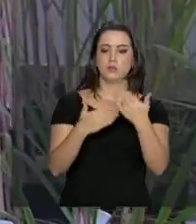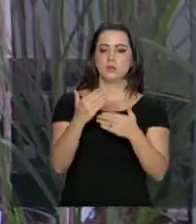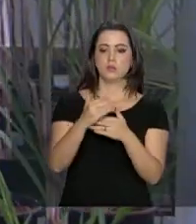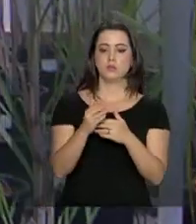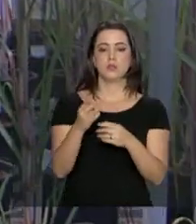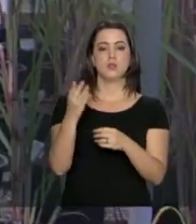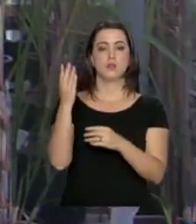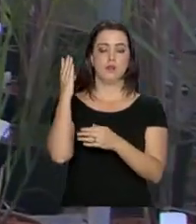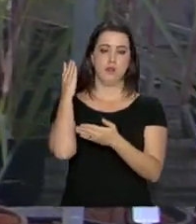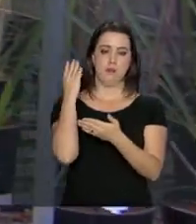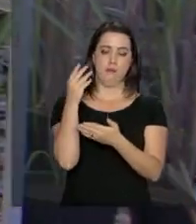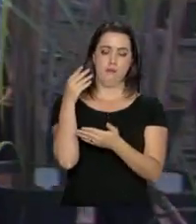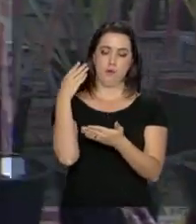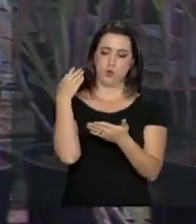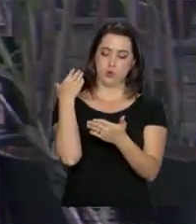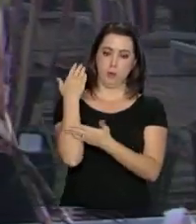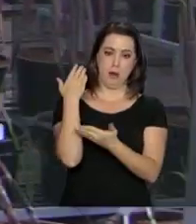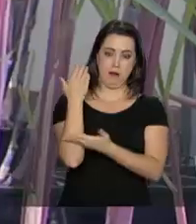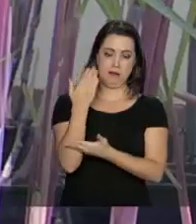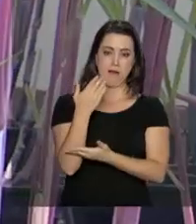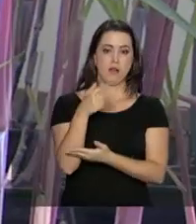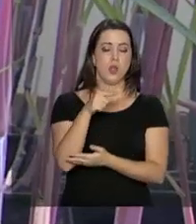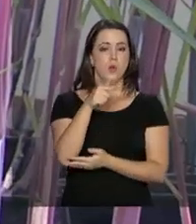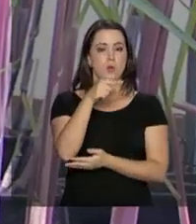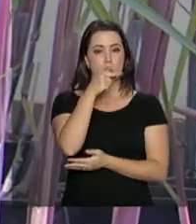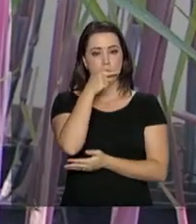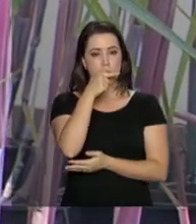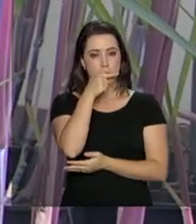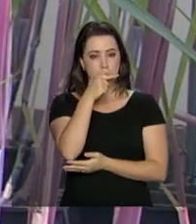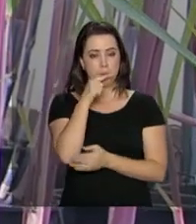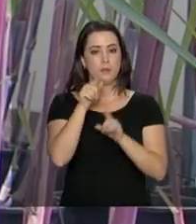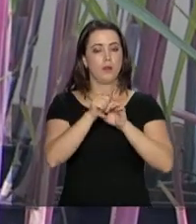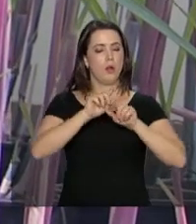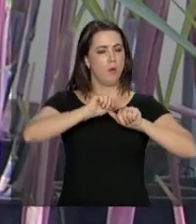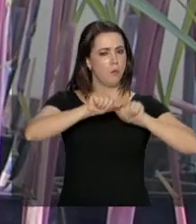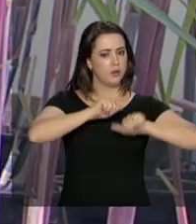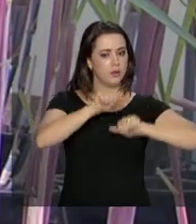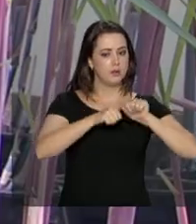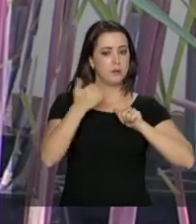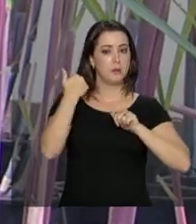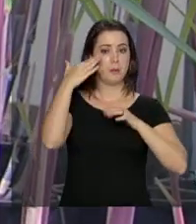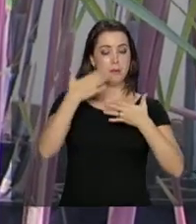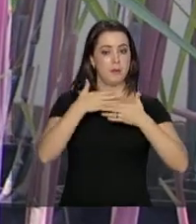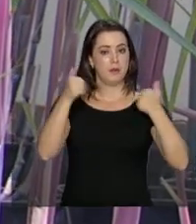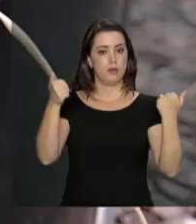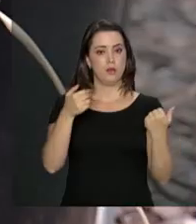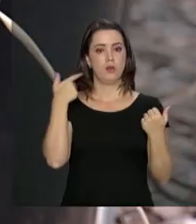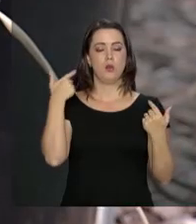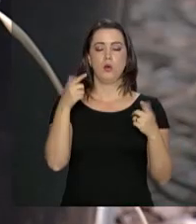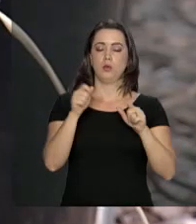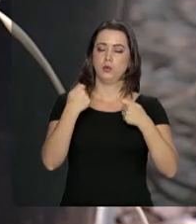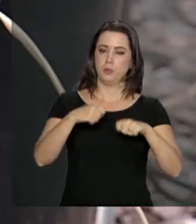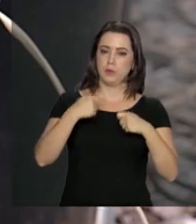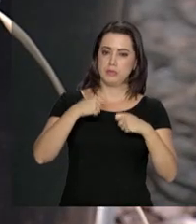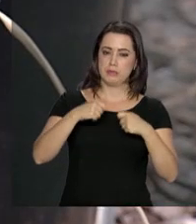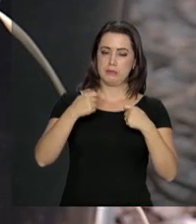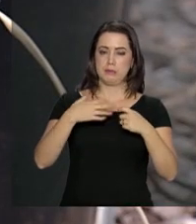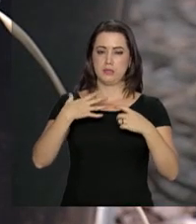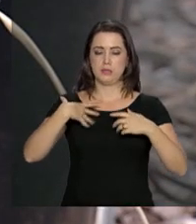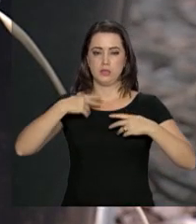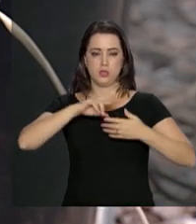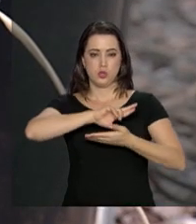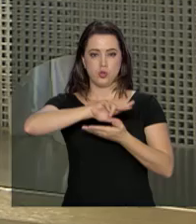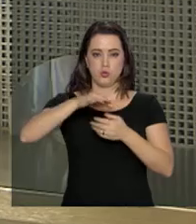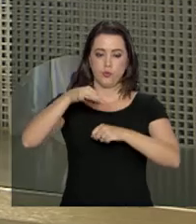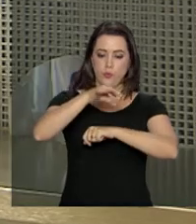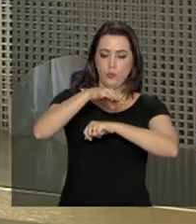uma cana-de-açúcar geneticamente modificada para ser mais resistente a insetos e herbicida. A pesquisa já tem